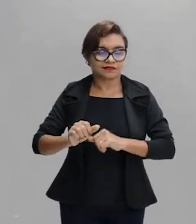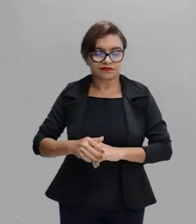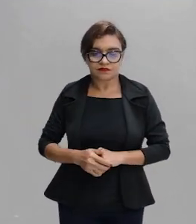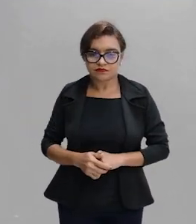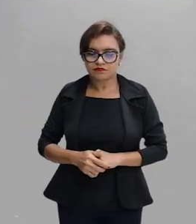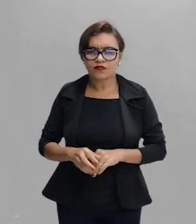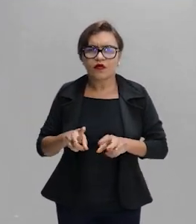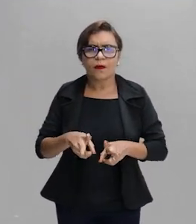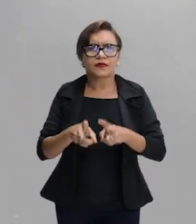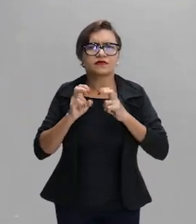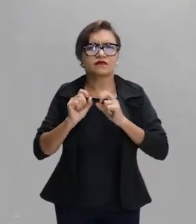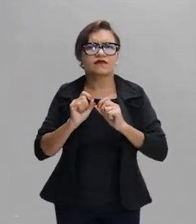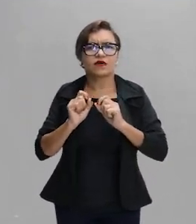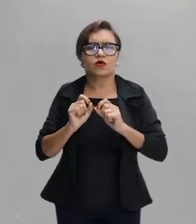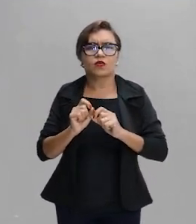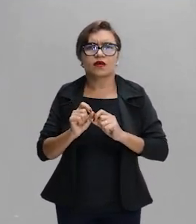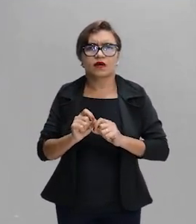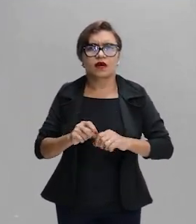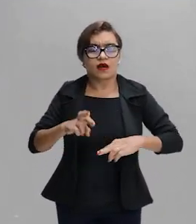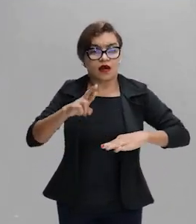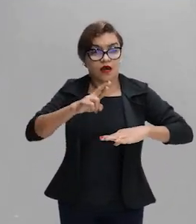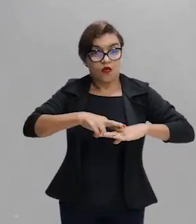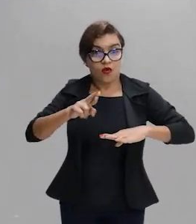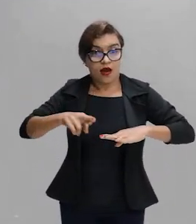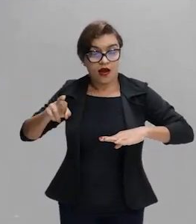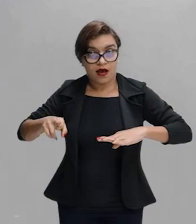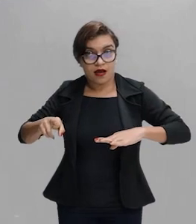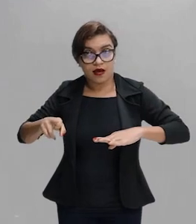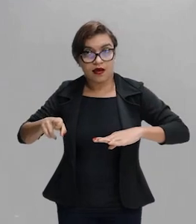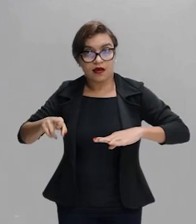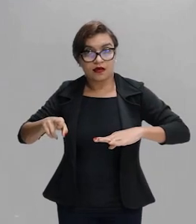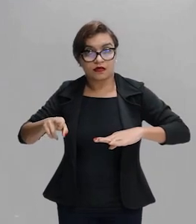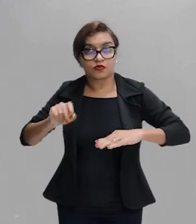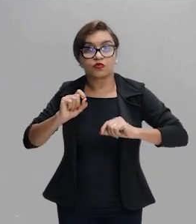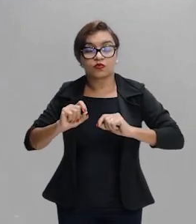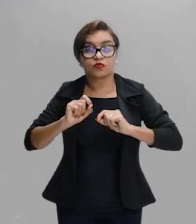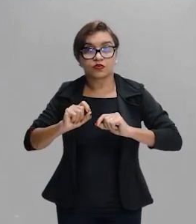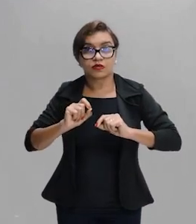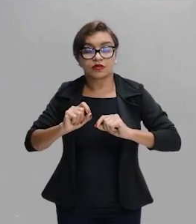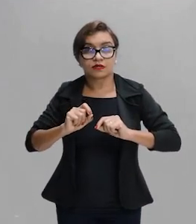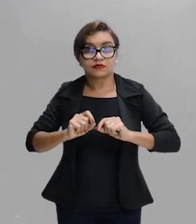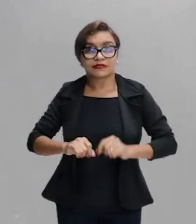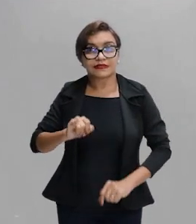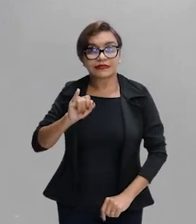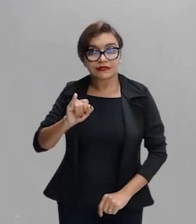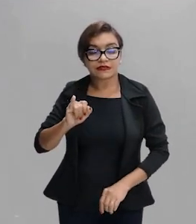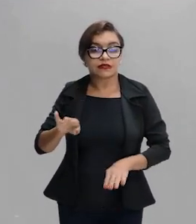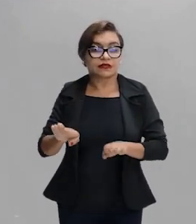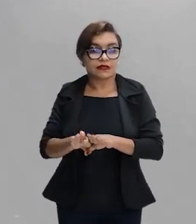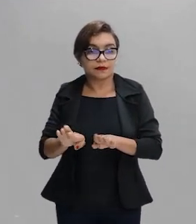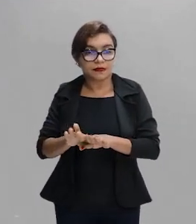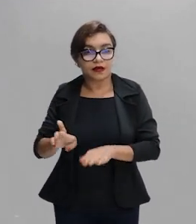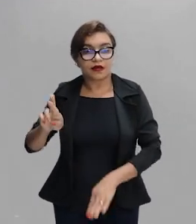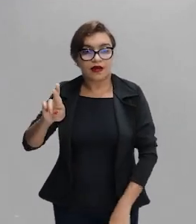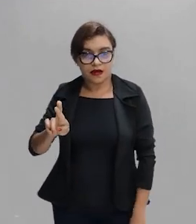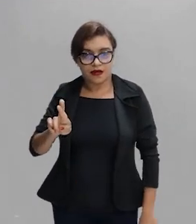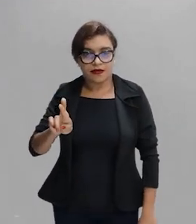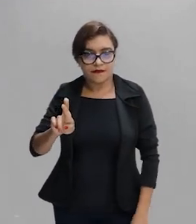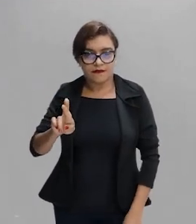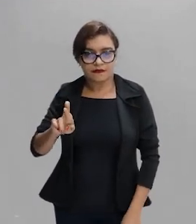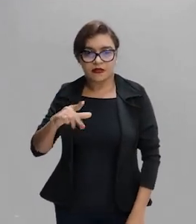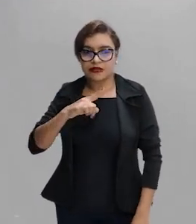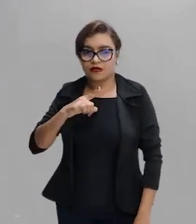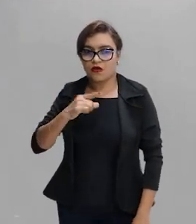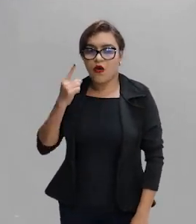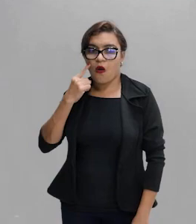Nós temos o raio incidente e o raio refratado. E o segundo raio refratado, né?